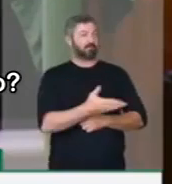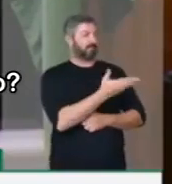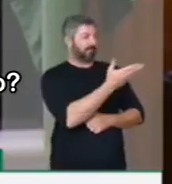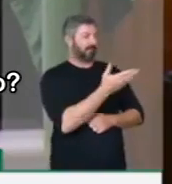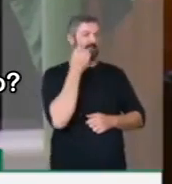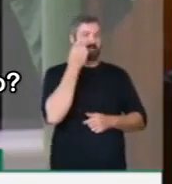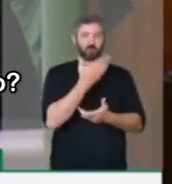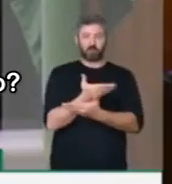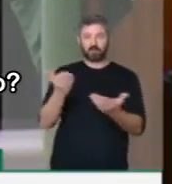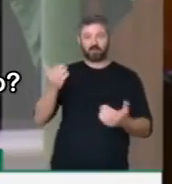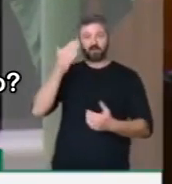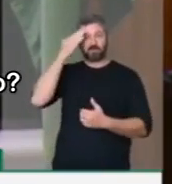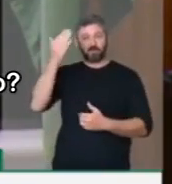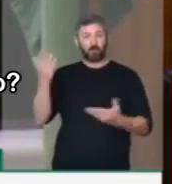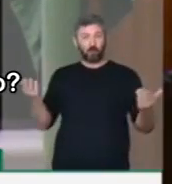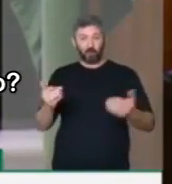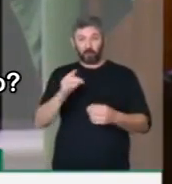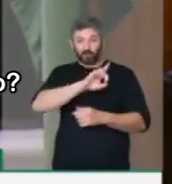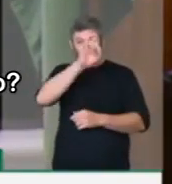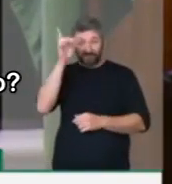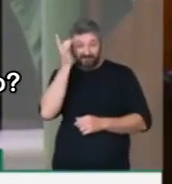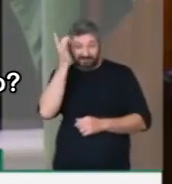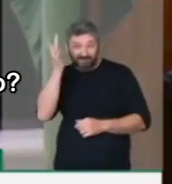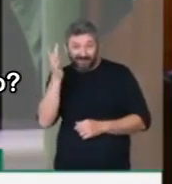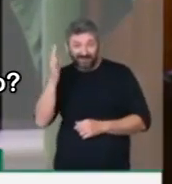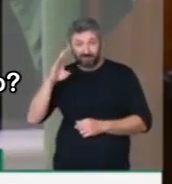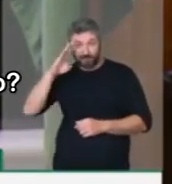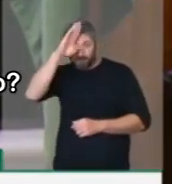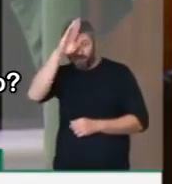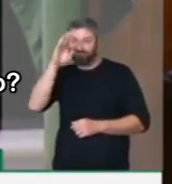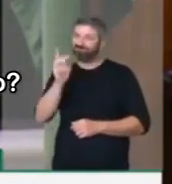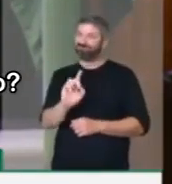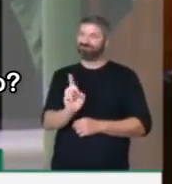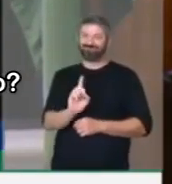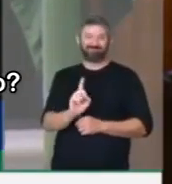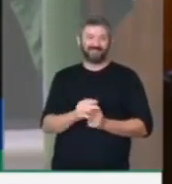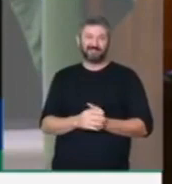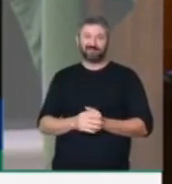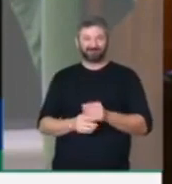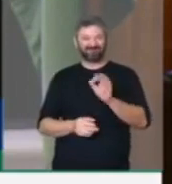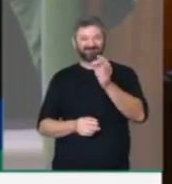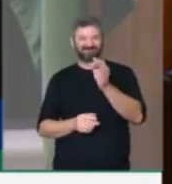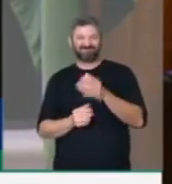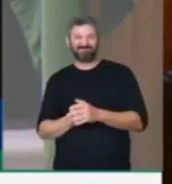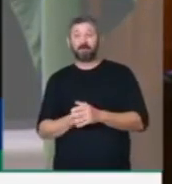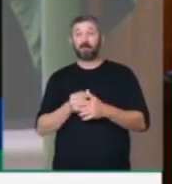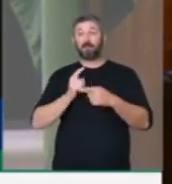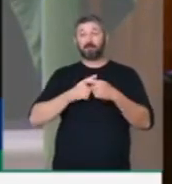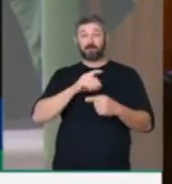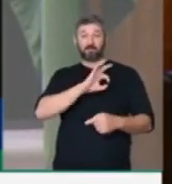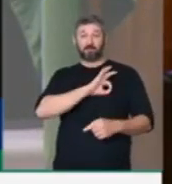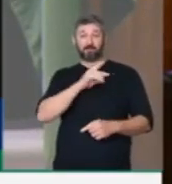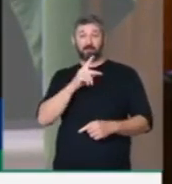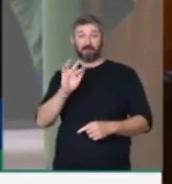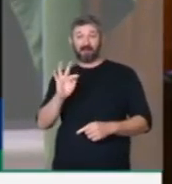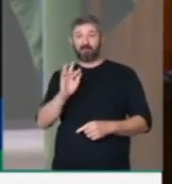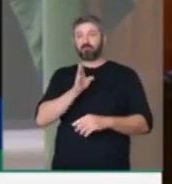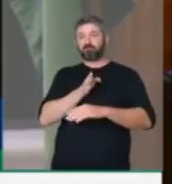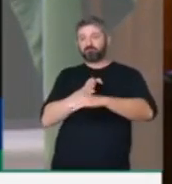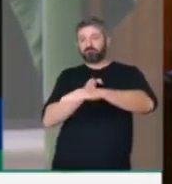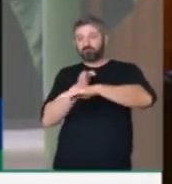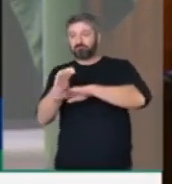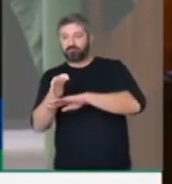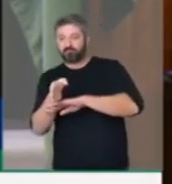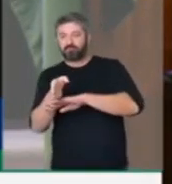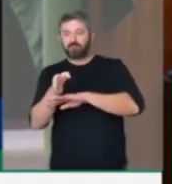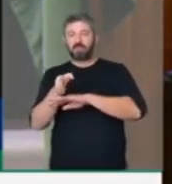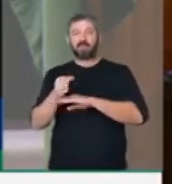Hoje realmente o dia não está fácil para Jair Messias Bolsonaro, não é mesmo? A Polícia Federal amanheceu na casa do